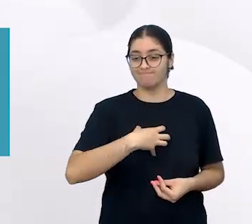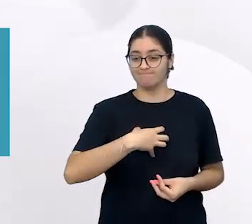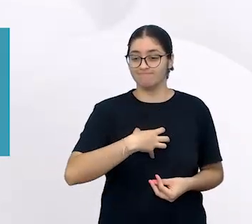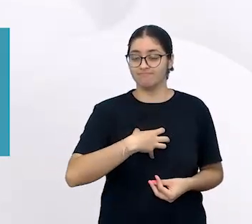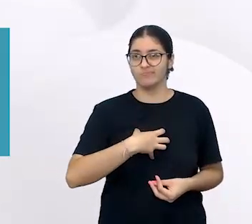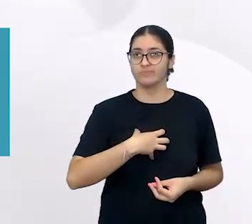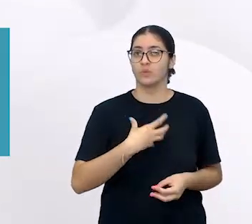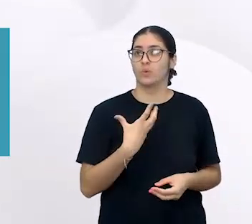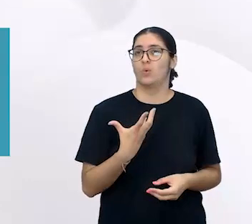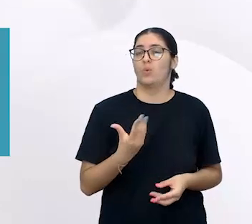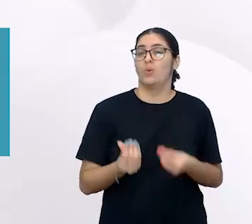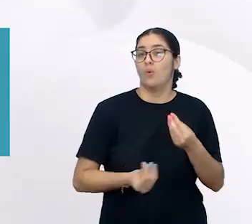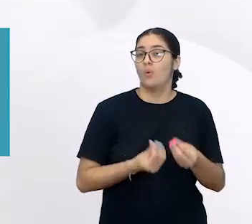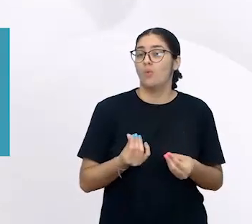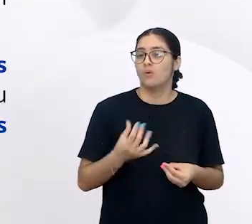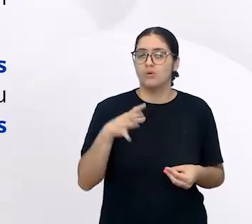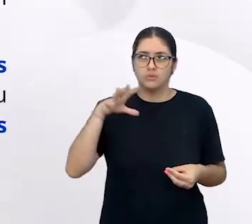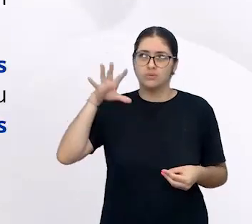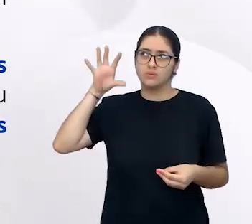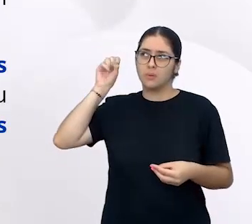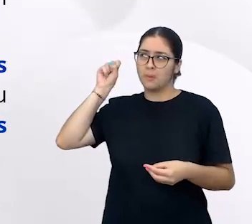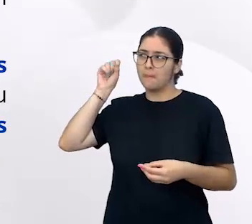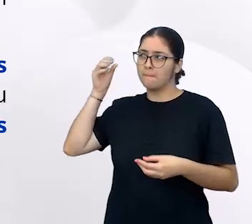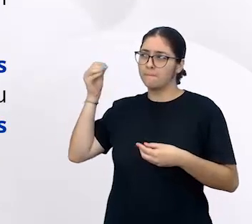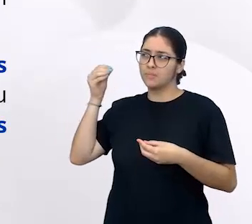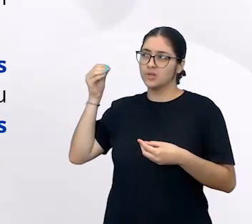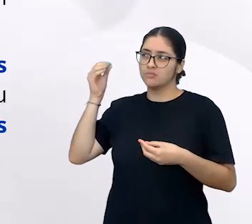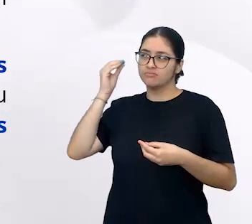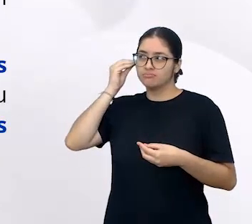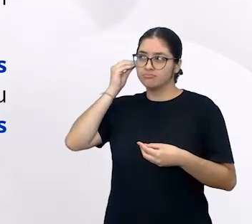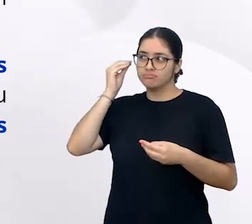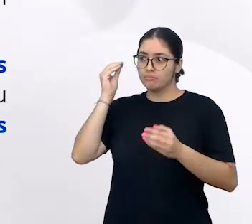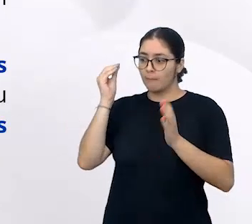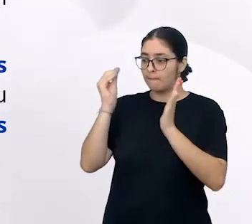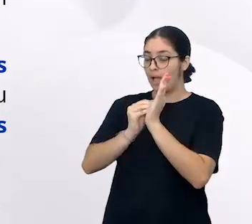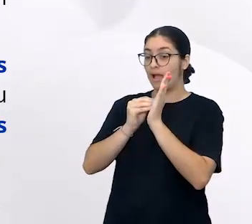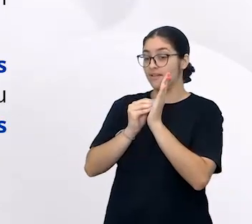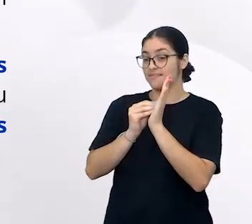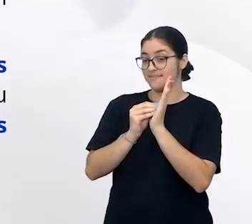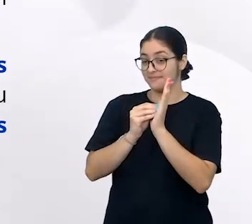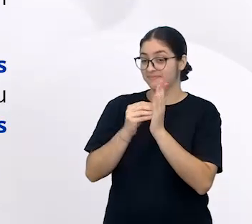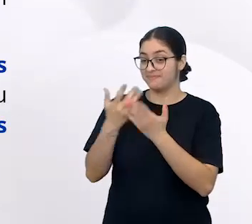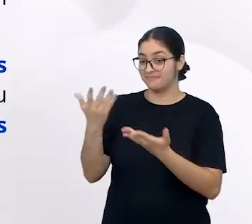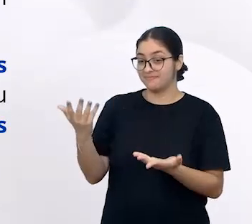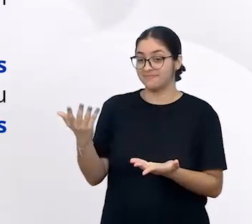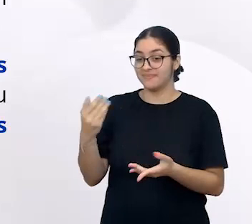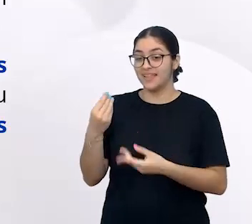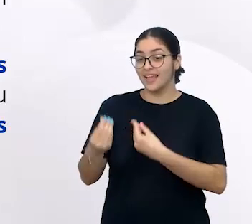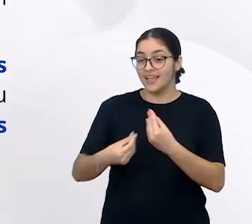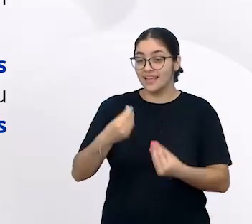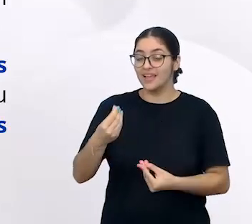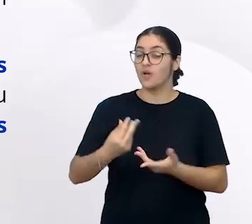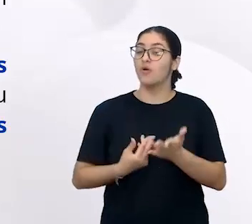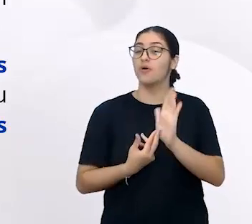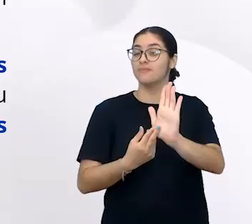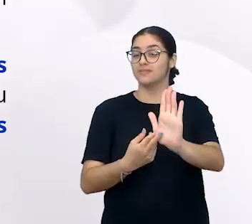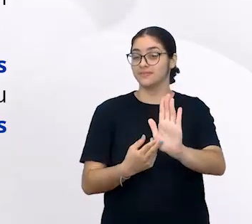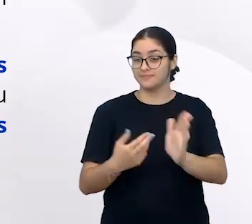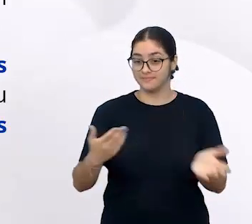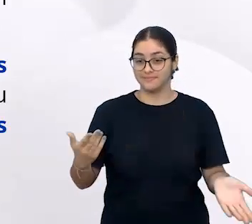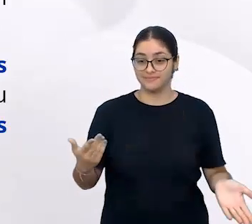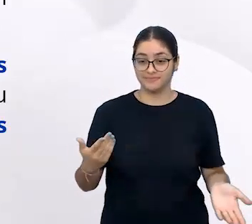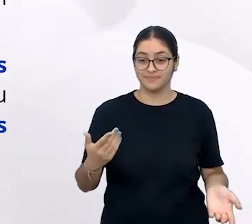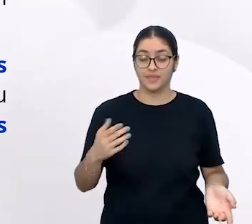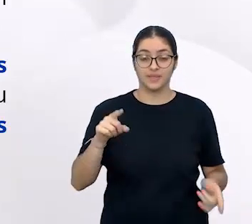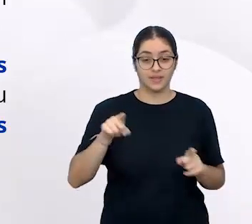o como ela ouviu. Então, ela busca quem? Busca como. Ela busca como representar. E